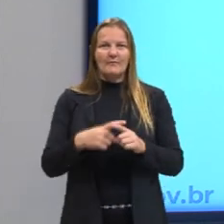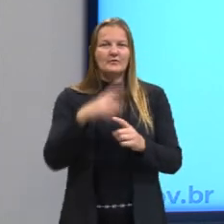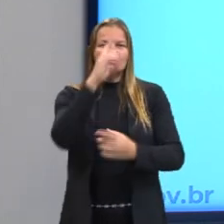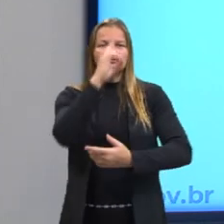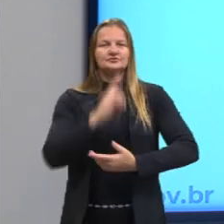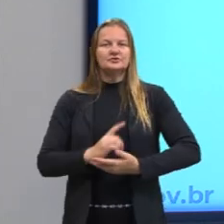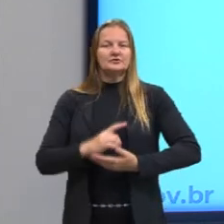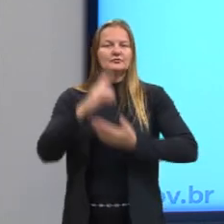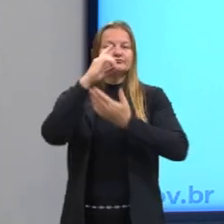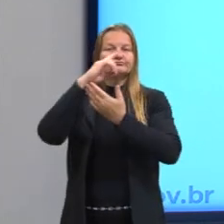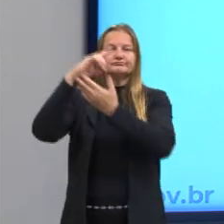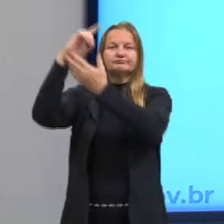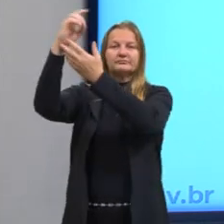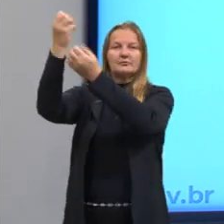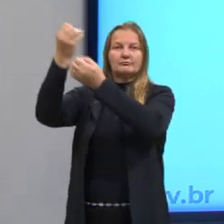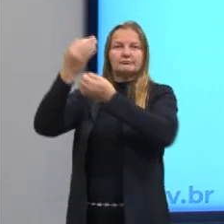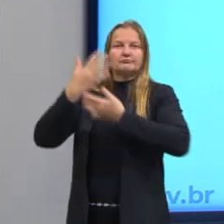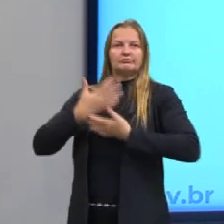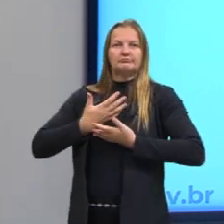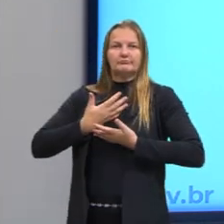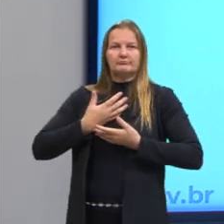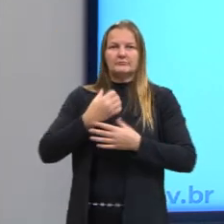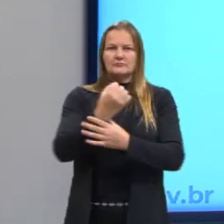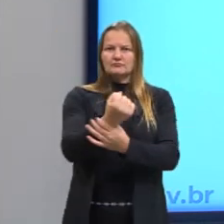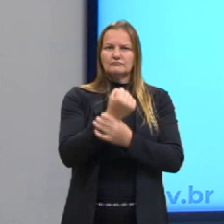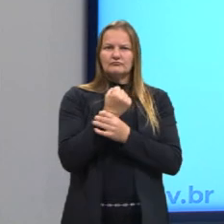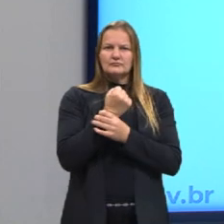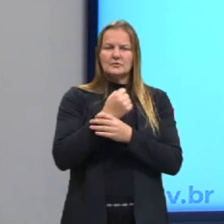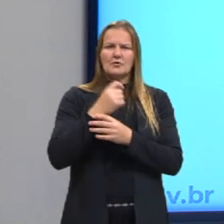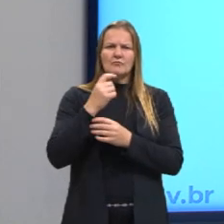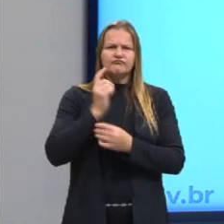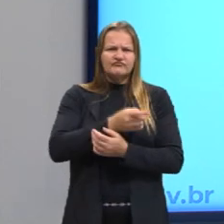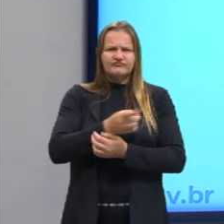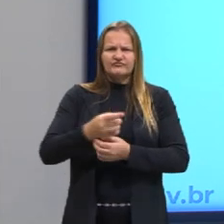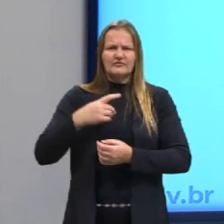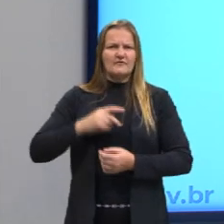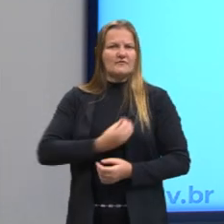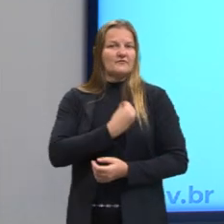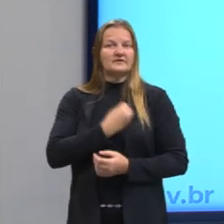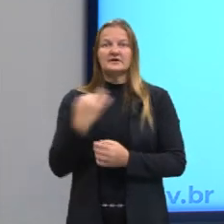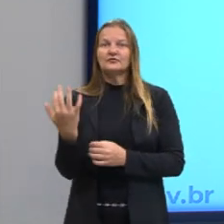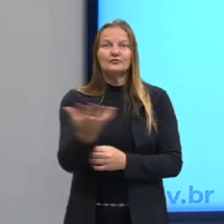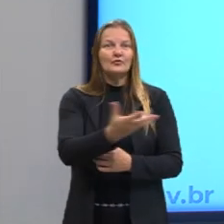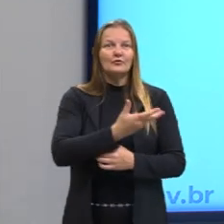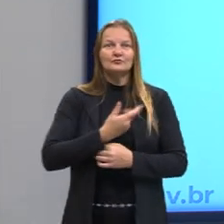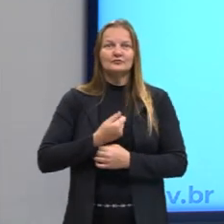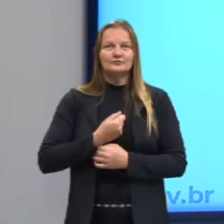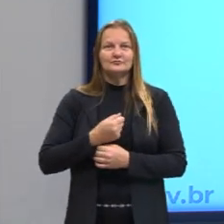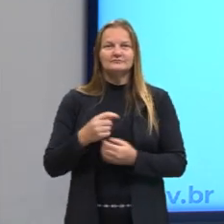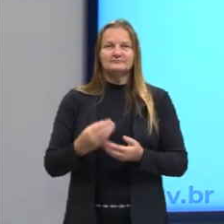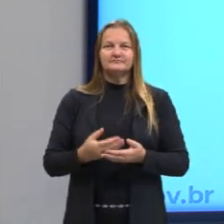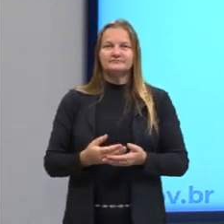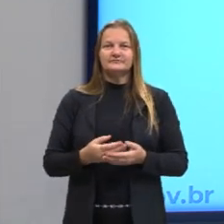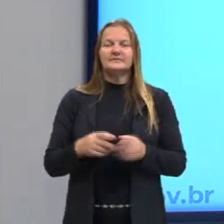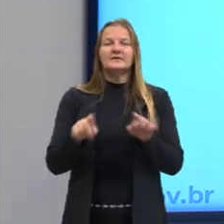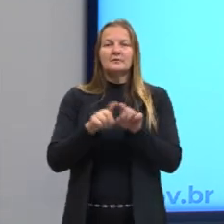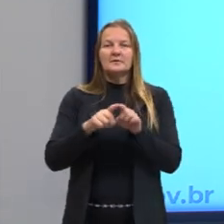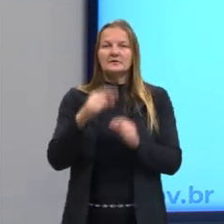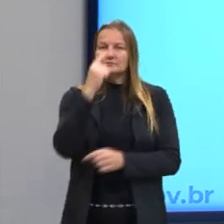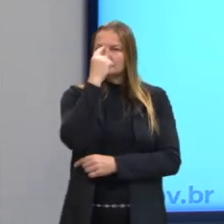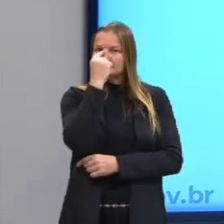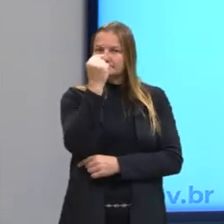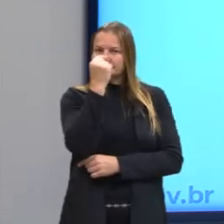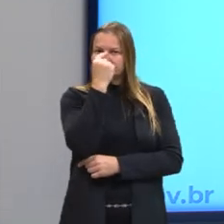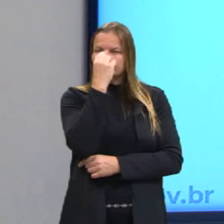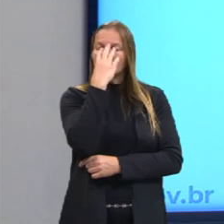divino de ter o poder absoluto e mandar na vida de todo mundo. Além dele, Hobbes, Thomas